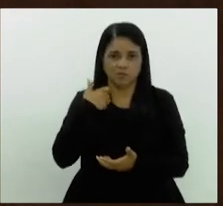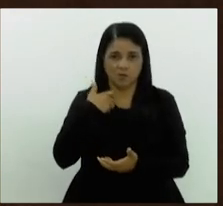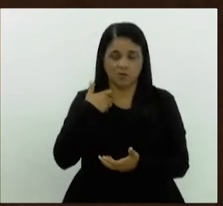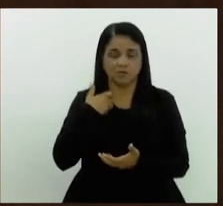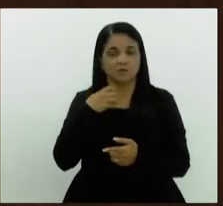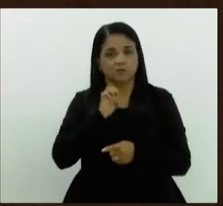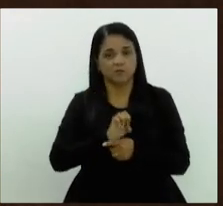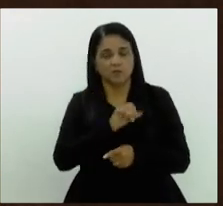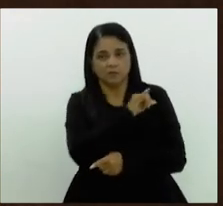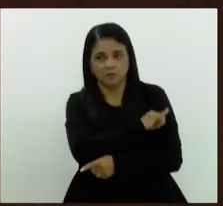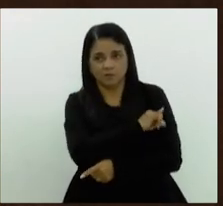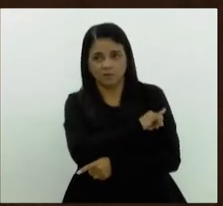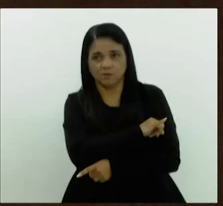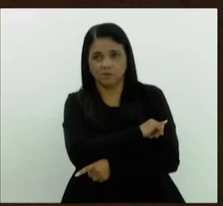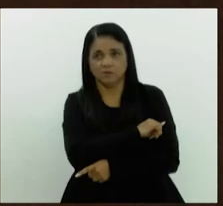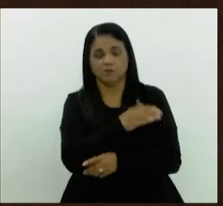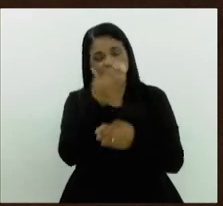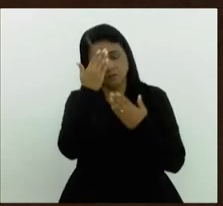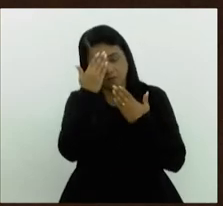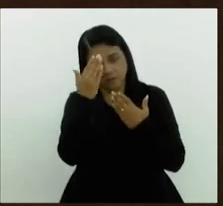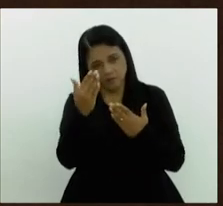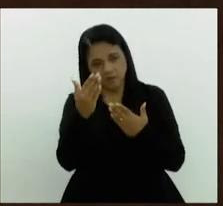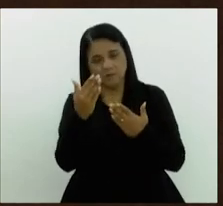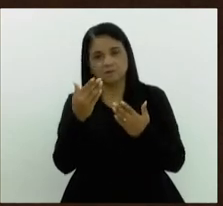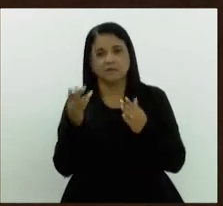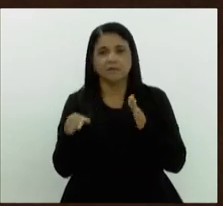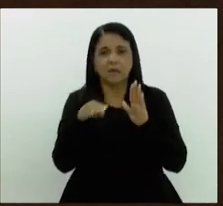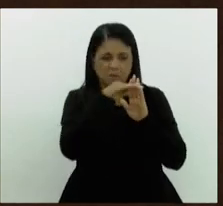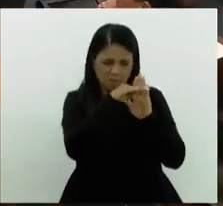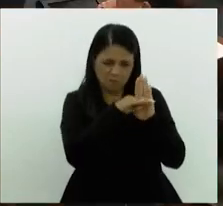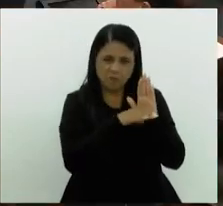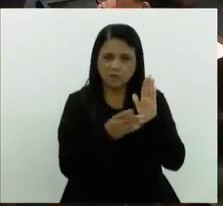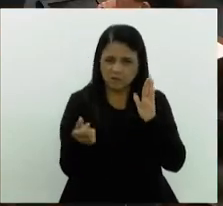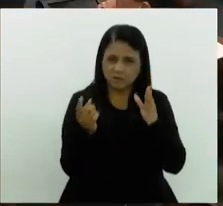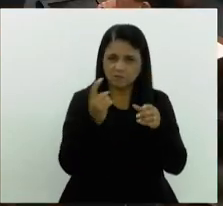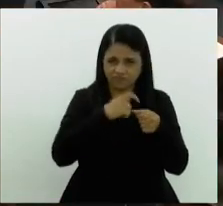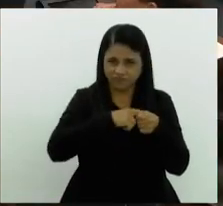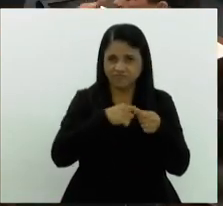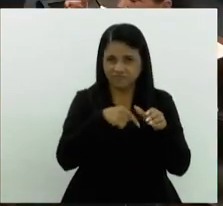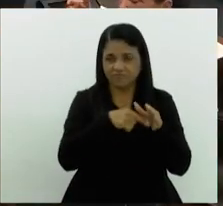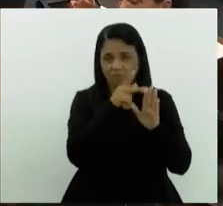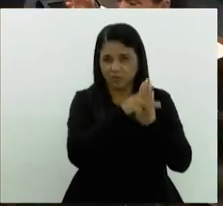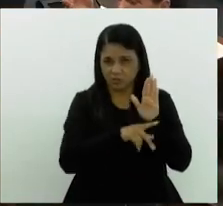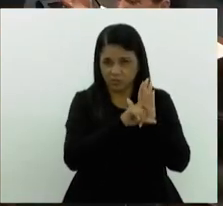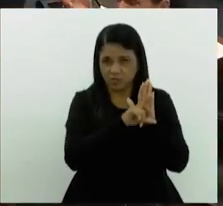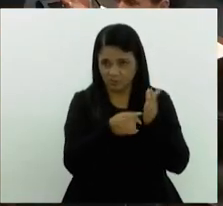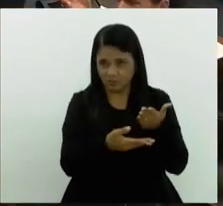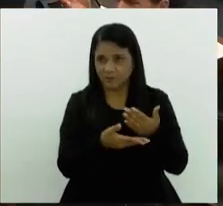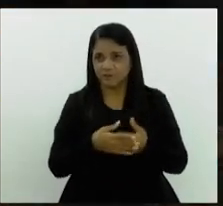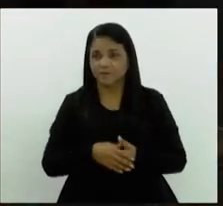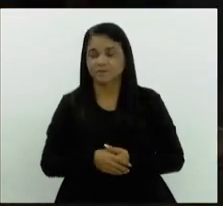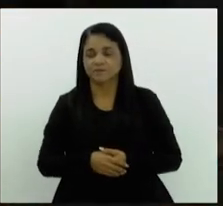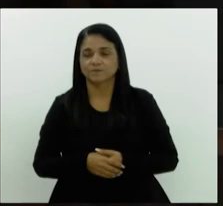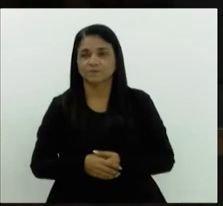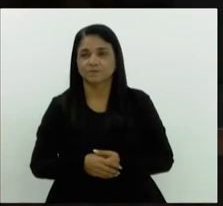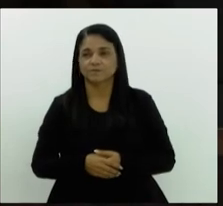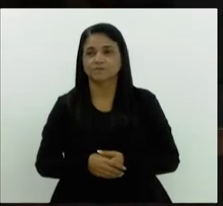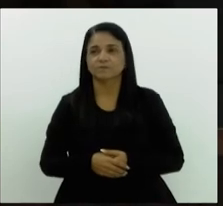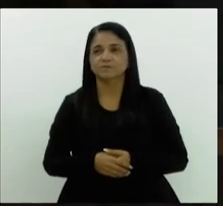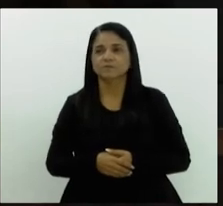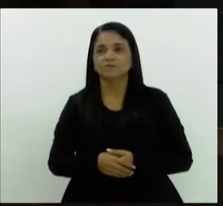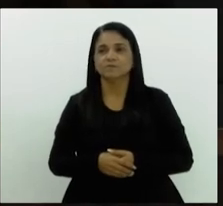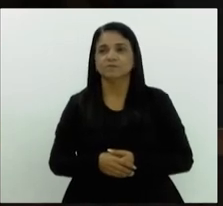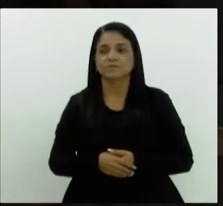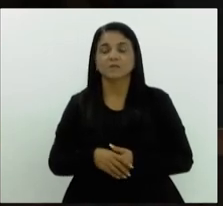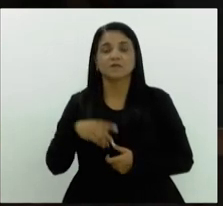estado do Rio de Janeiro muito obrigado traz a pauta presidente parabéns aí nosso presidente Anderson Moraes nossa nobre deputada